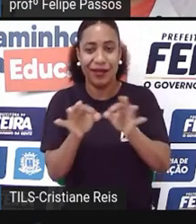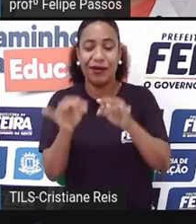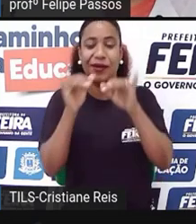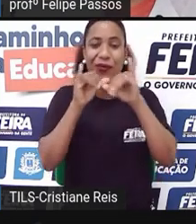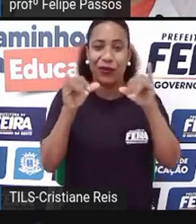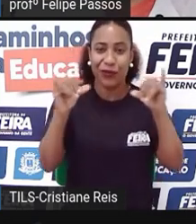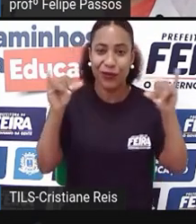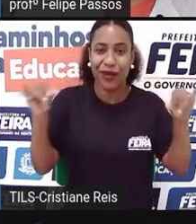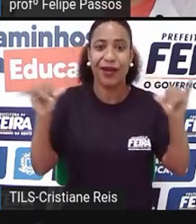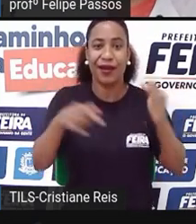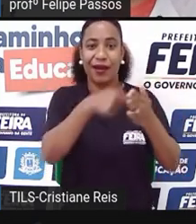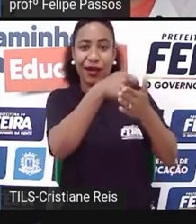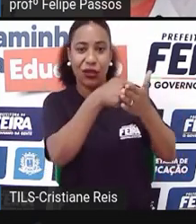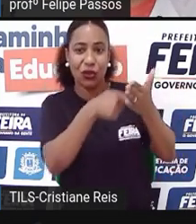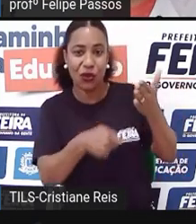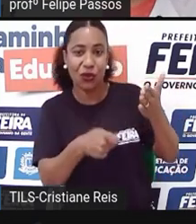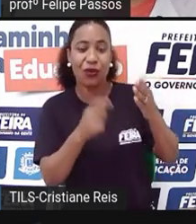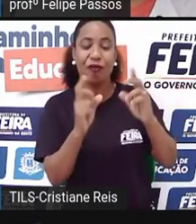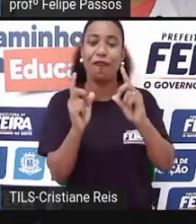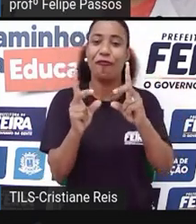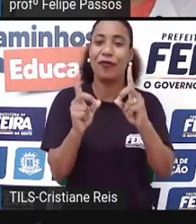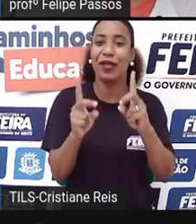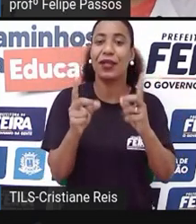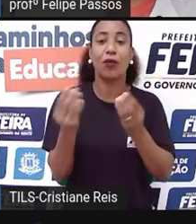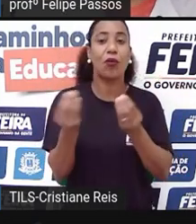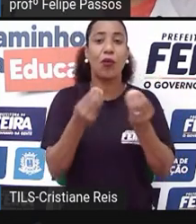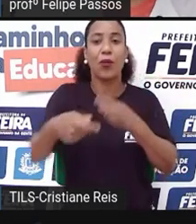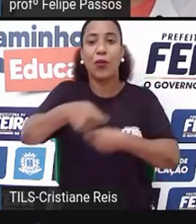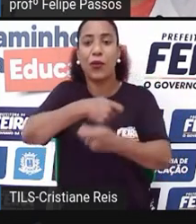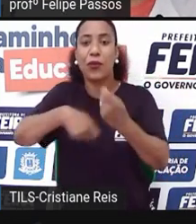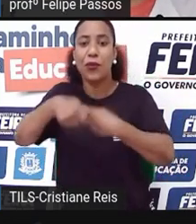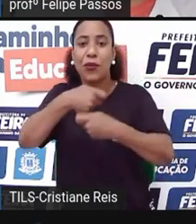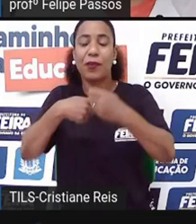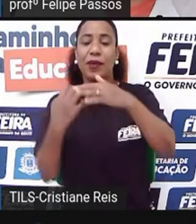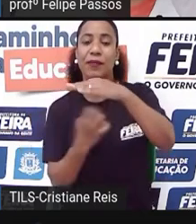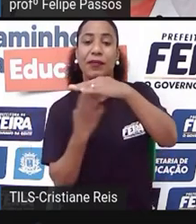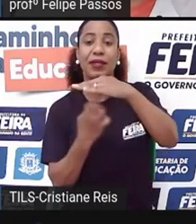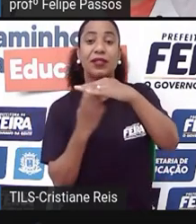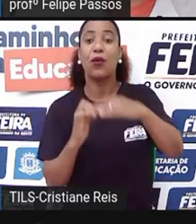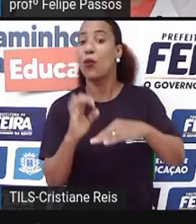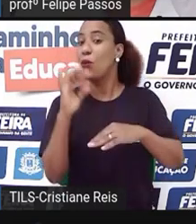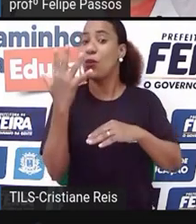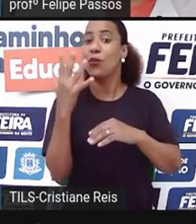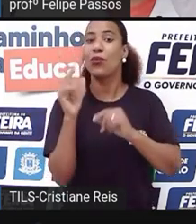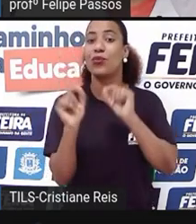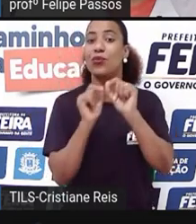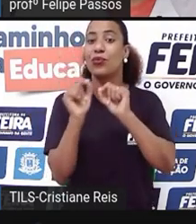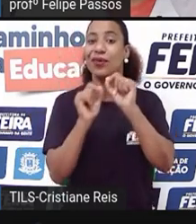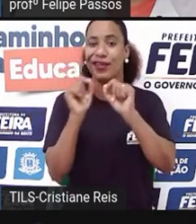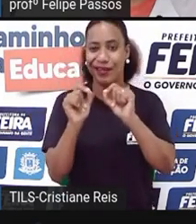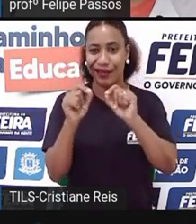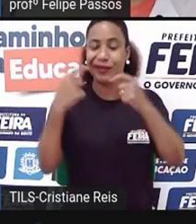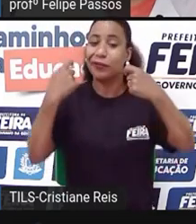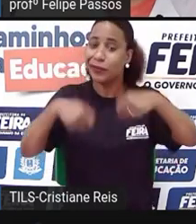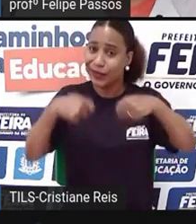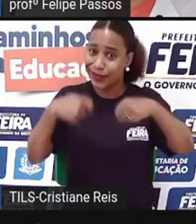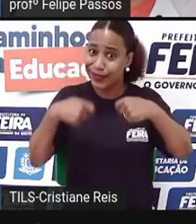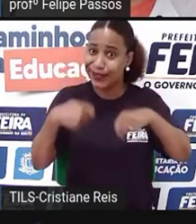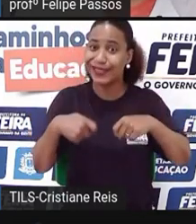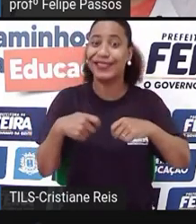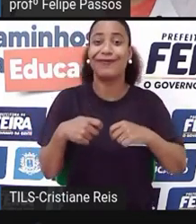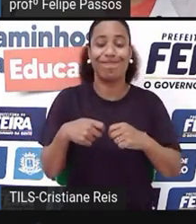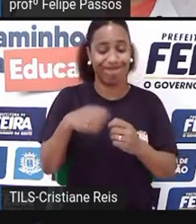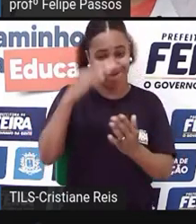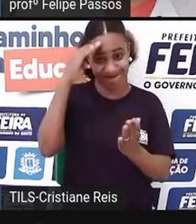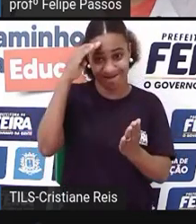relatórios de vendas, entender o que está acontecendo com a minha empresa. Então, essa disciplina também, principalmente quando a gente trabalha em casa,